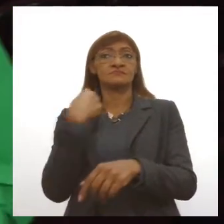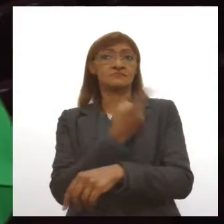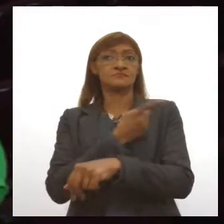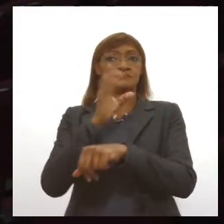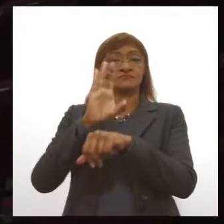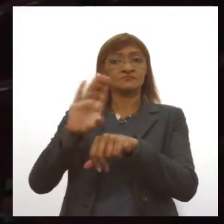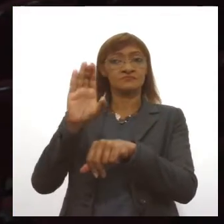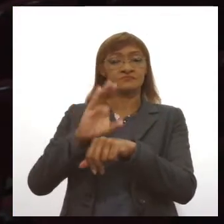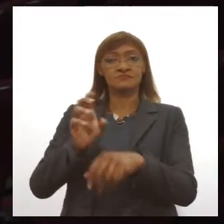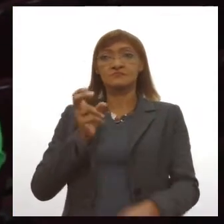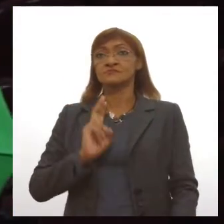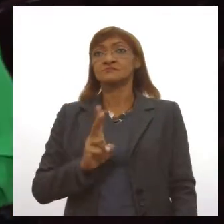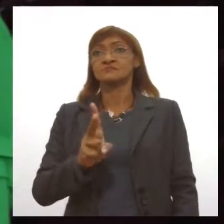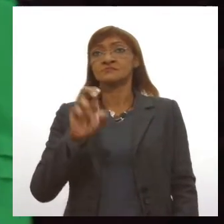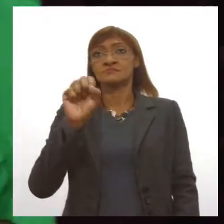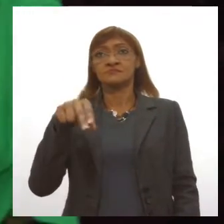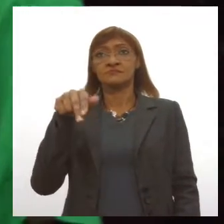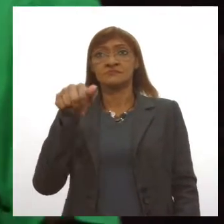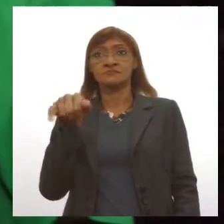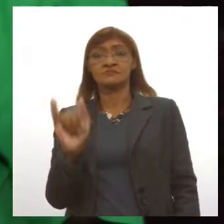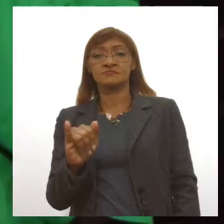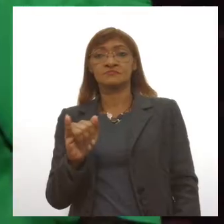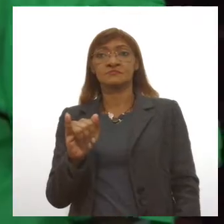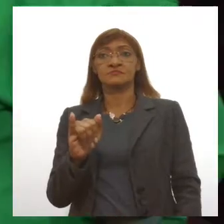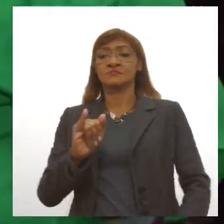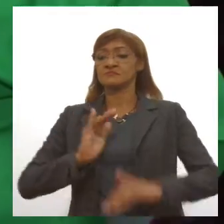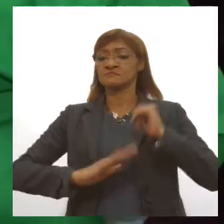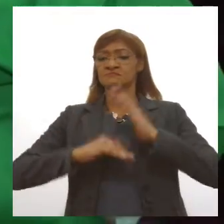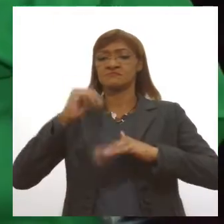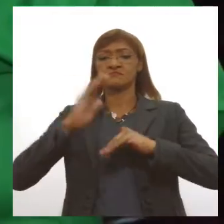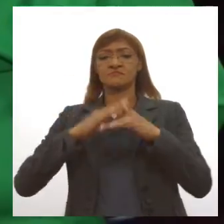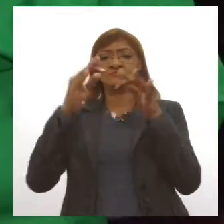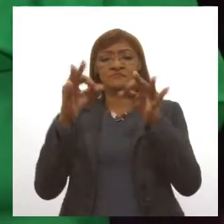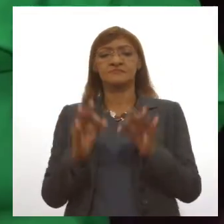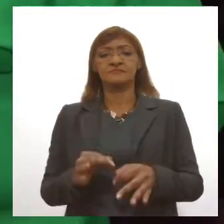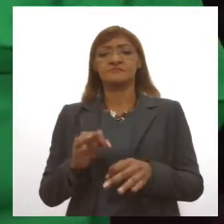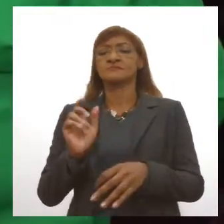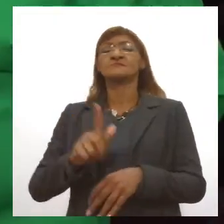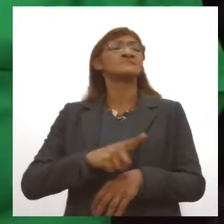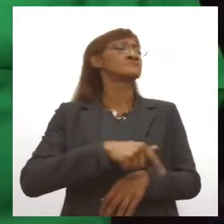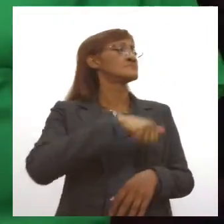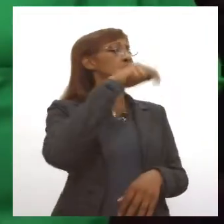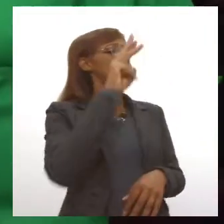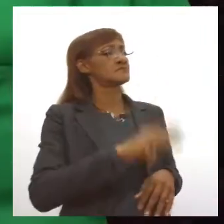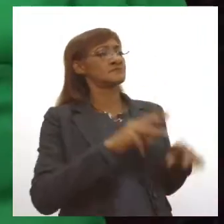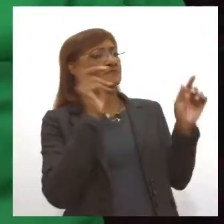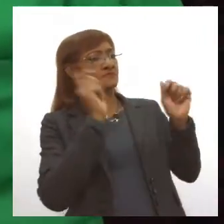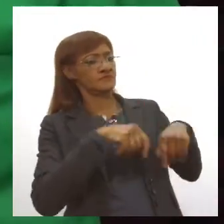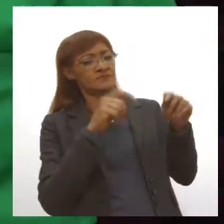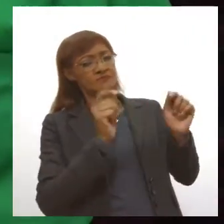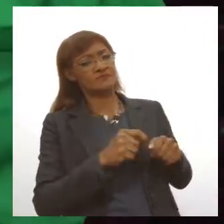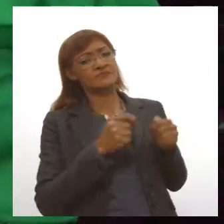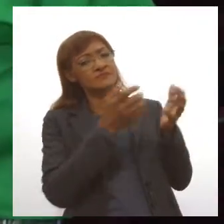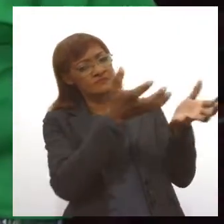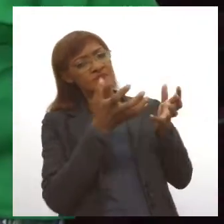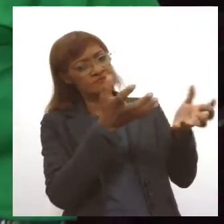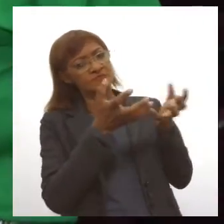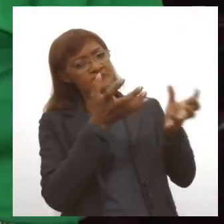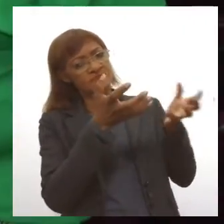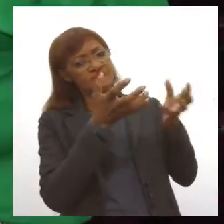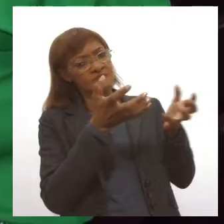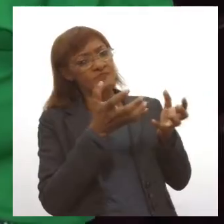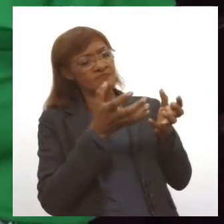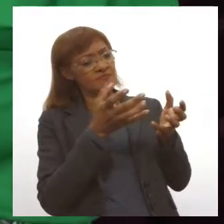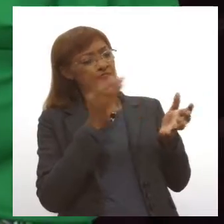com o Senai, são cursos profissionalizantes. Quem pode participar e quem tiver interesse e quiser correr para